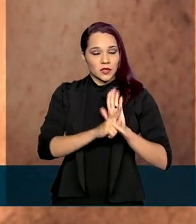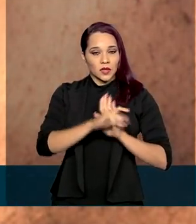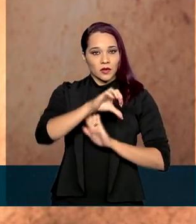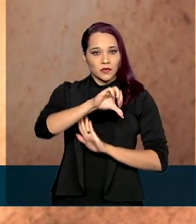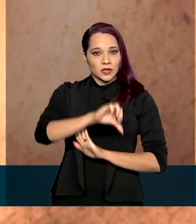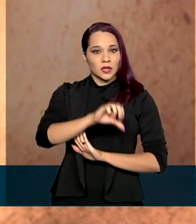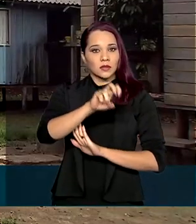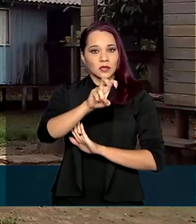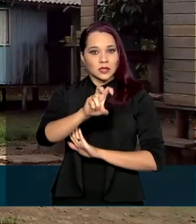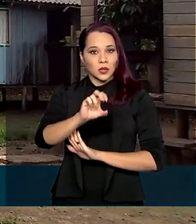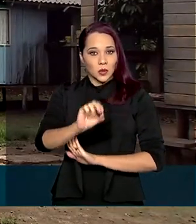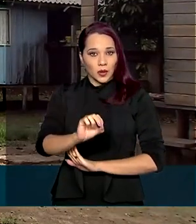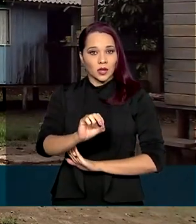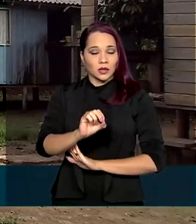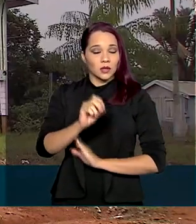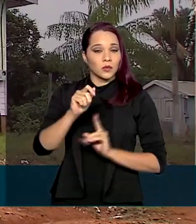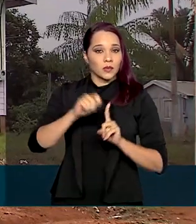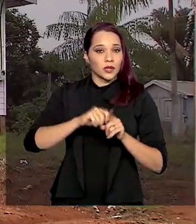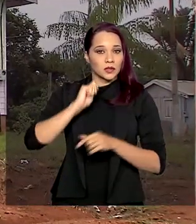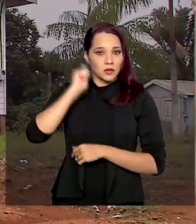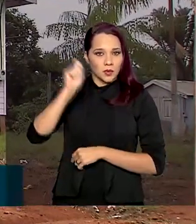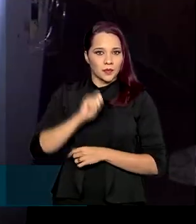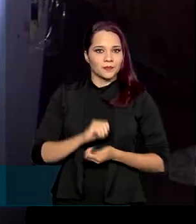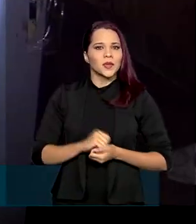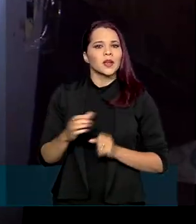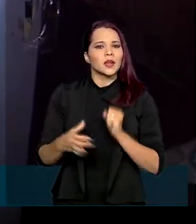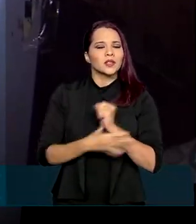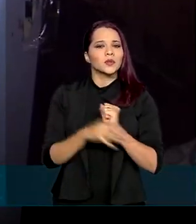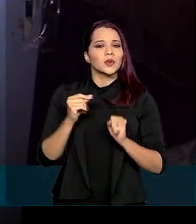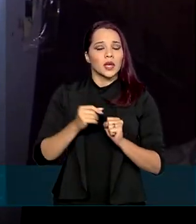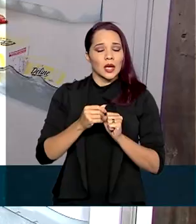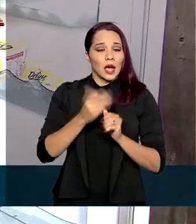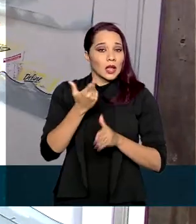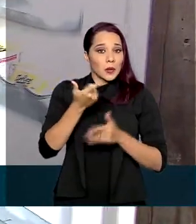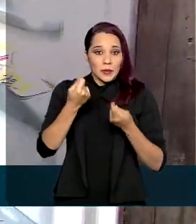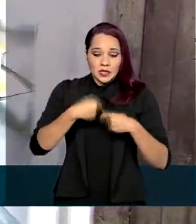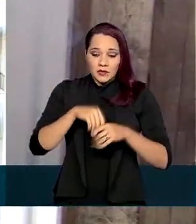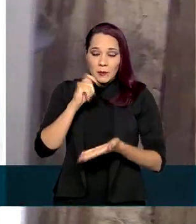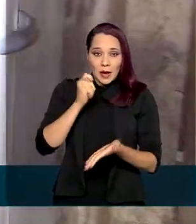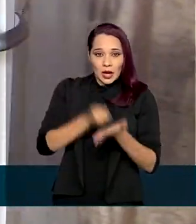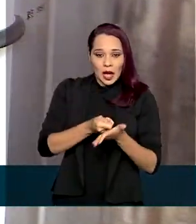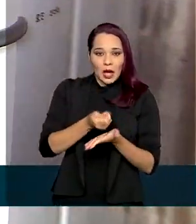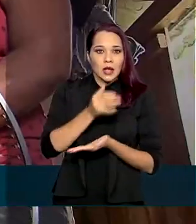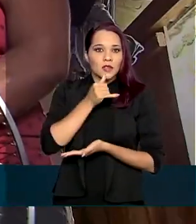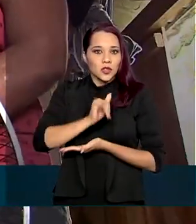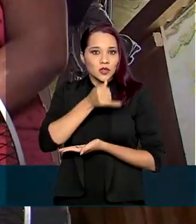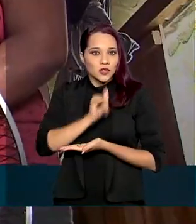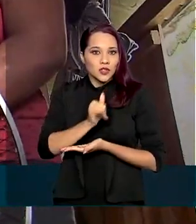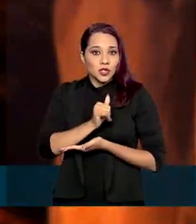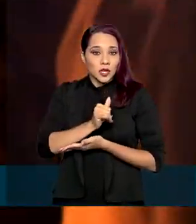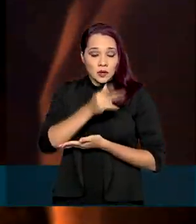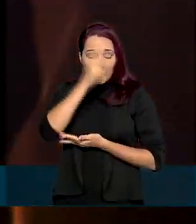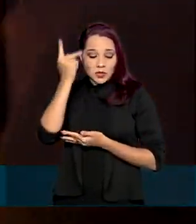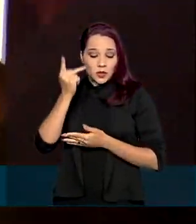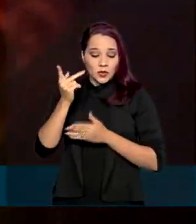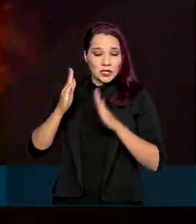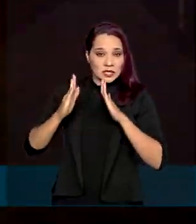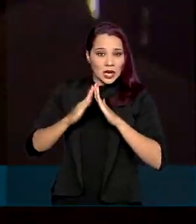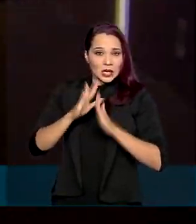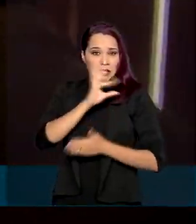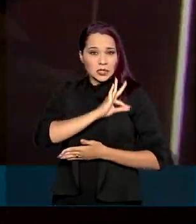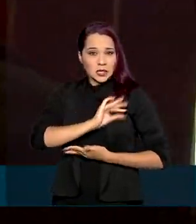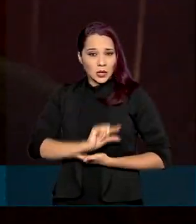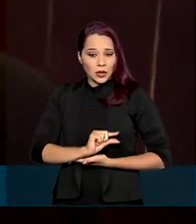950 de abril, que garantiu a isenção do pagamento das faturas de energia para os consumidores de